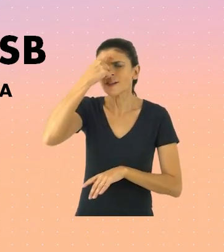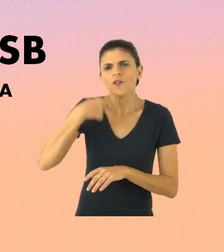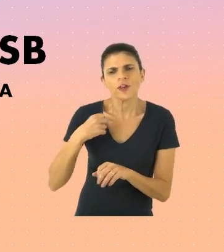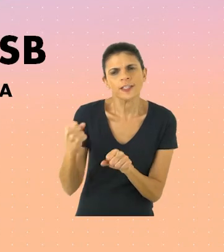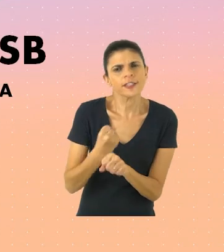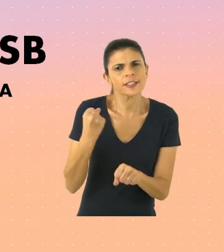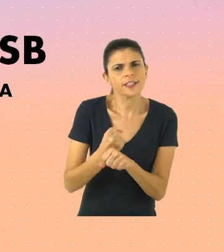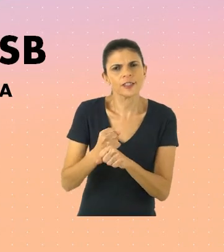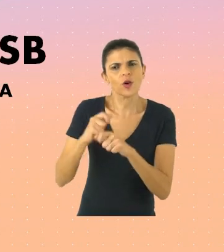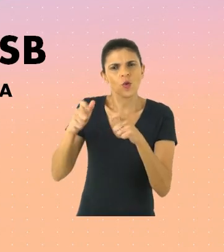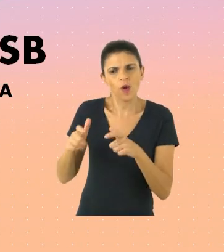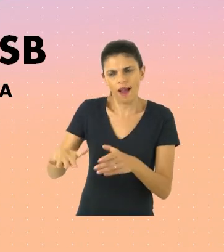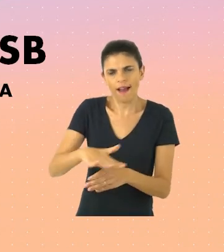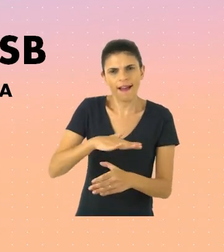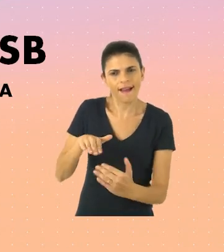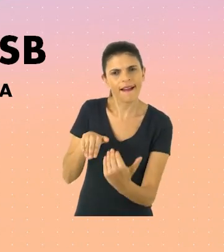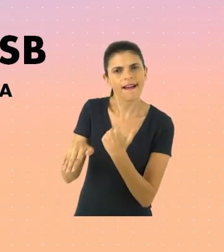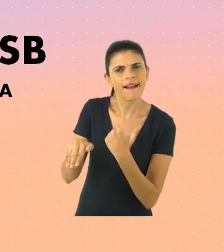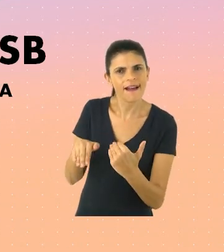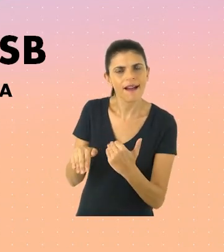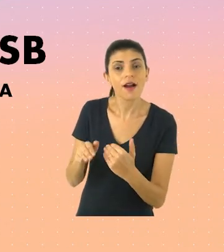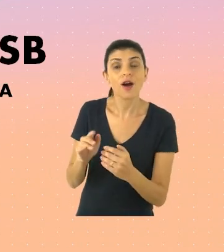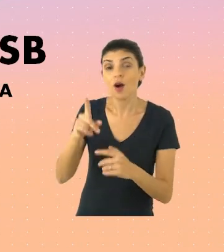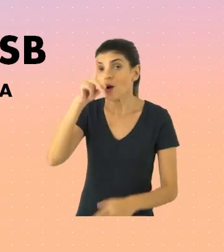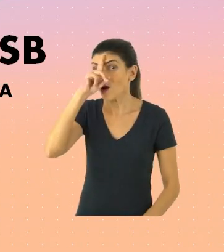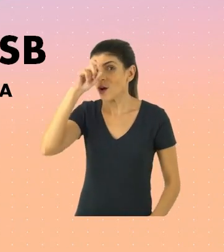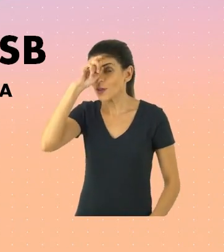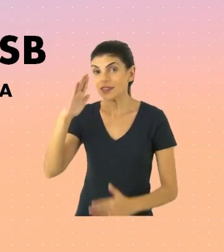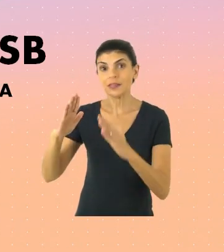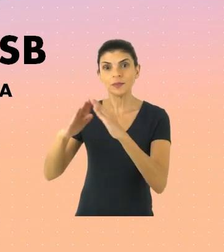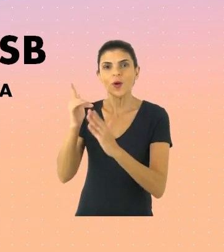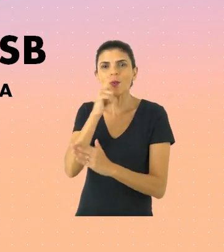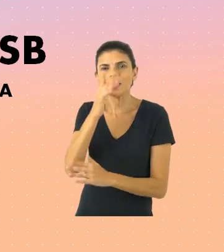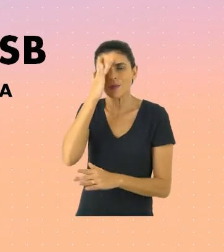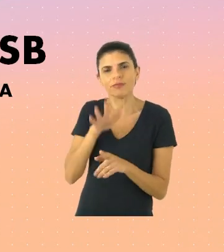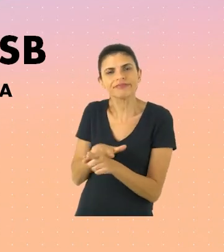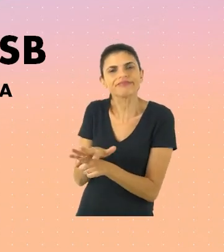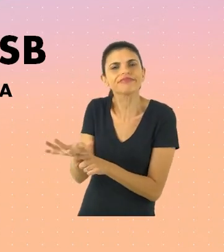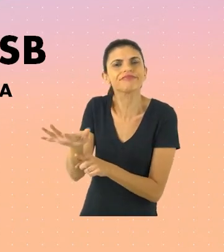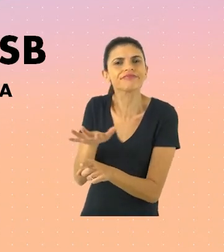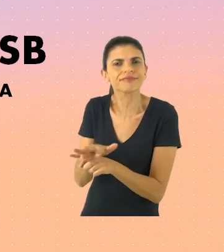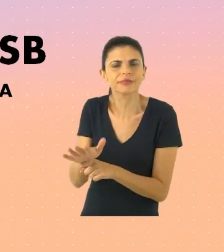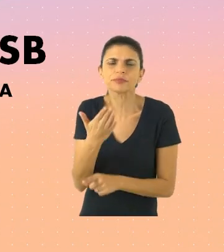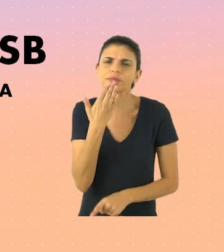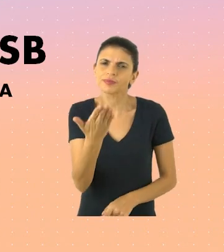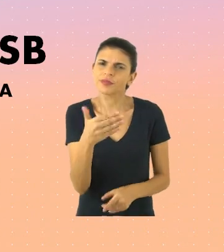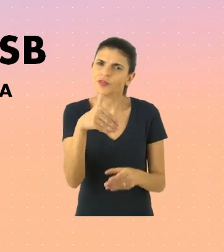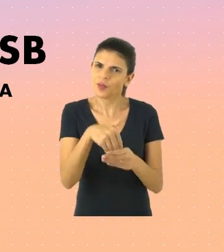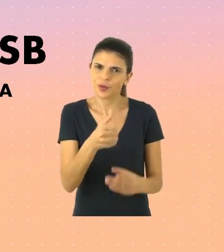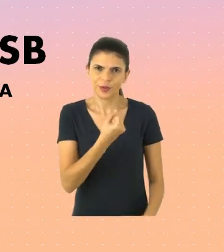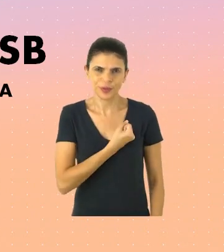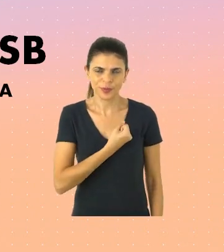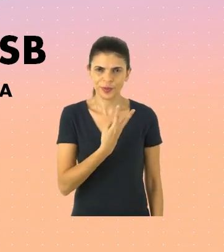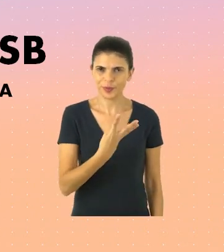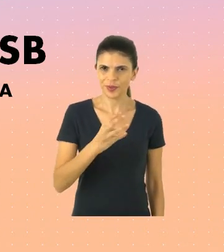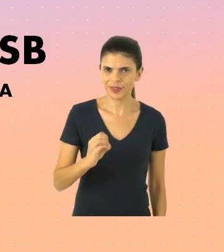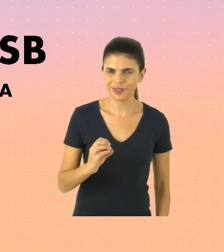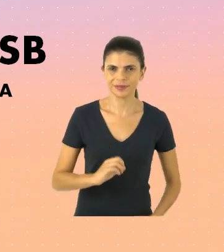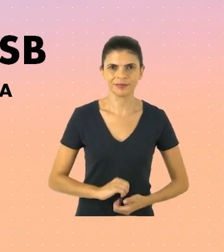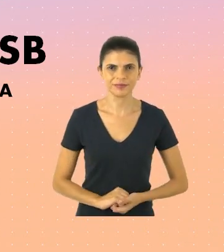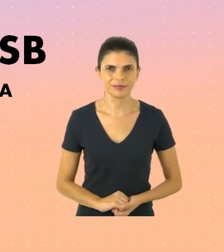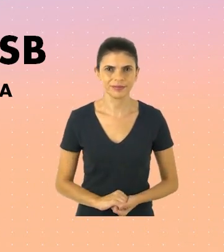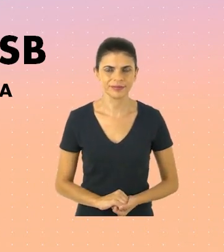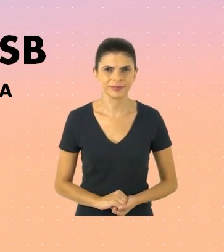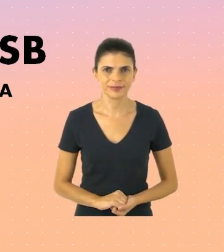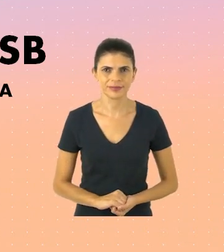Construirei na região da Estrada de Madureira um hospital geral para atender nossa gente. Peço o voto.